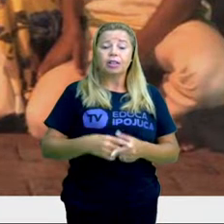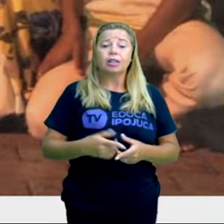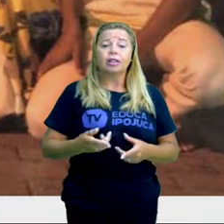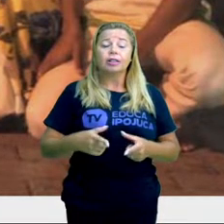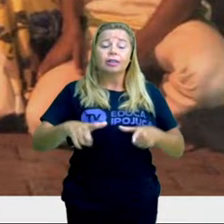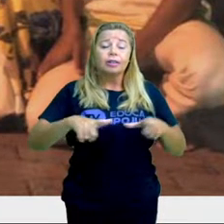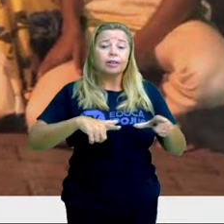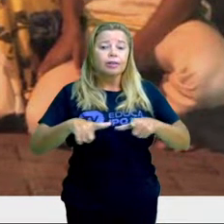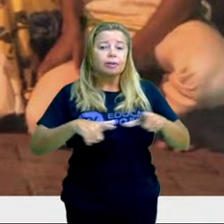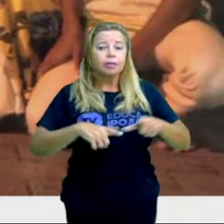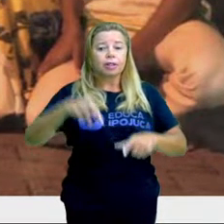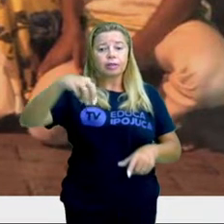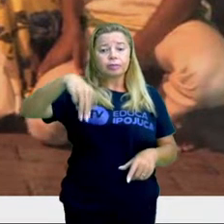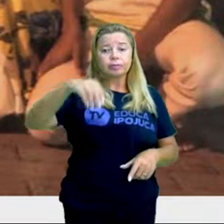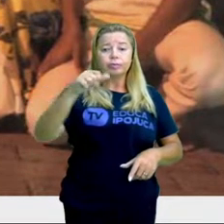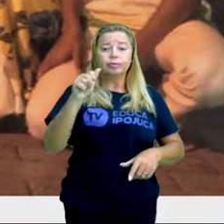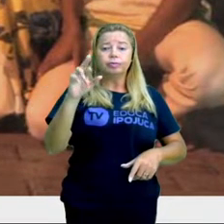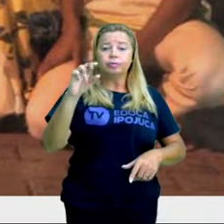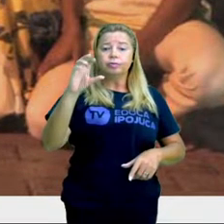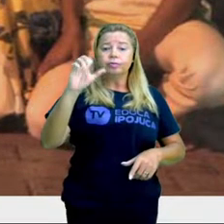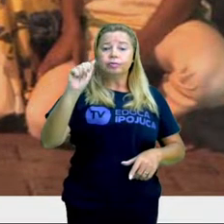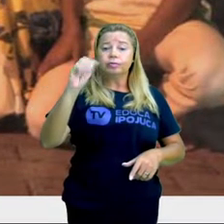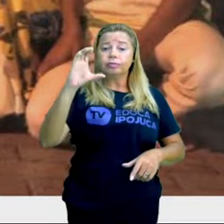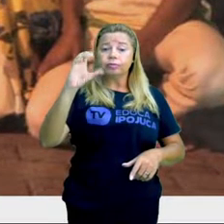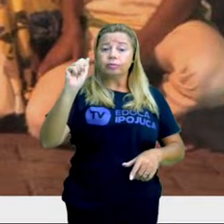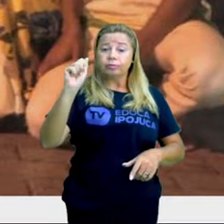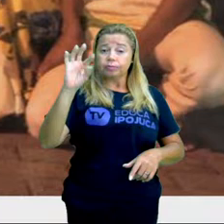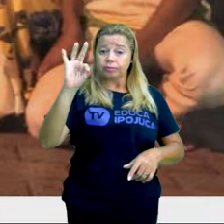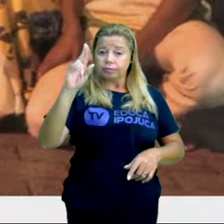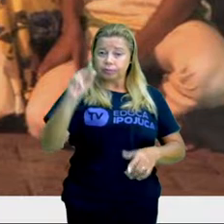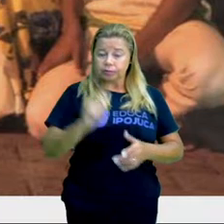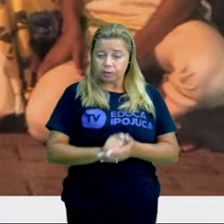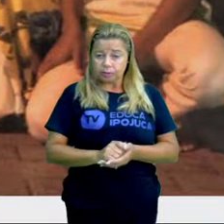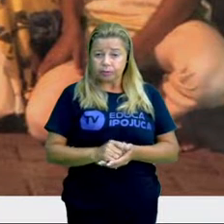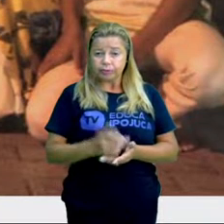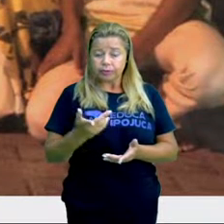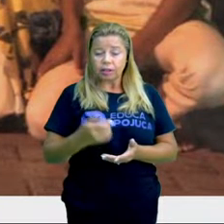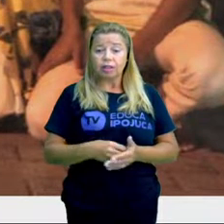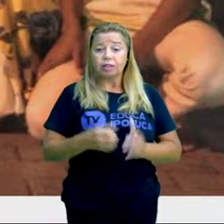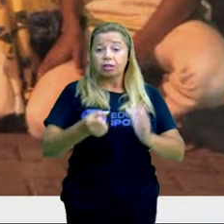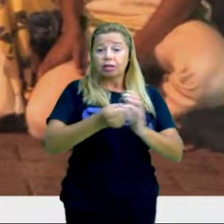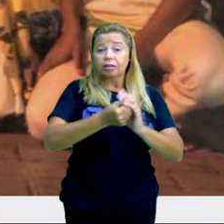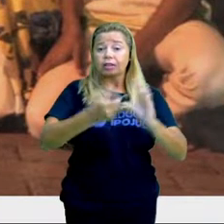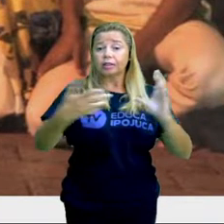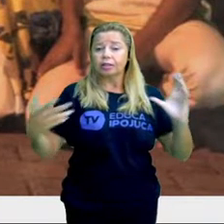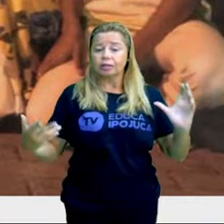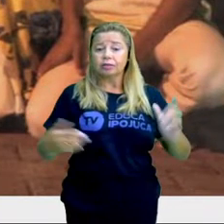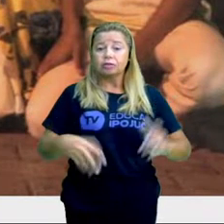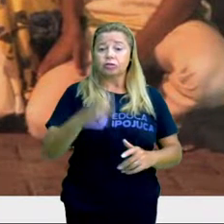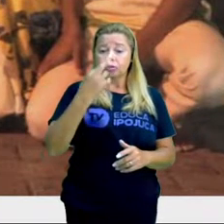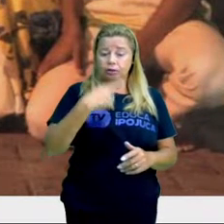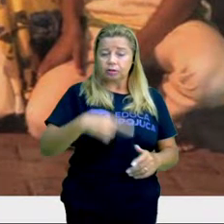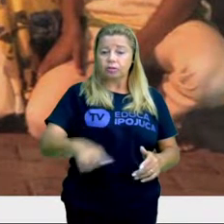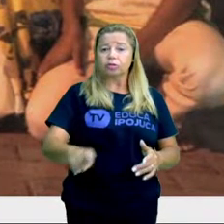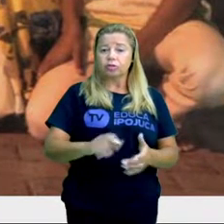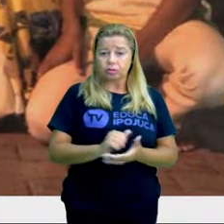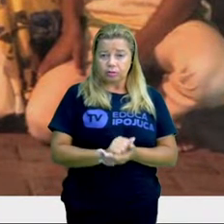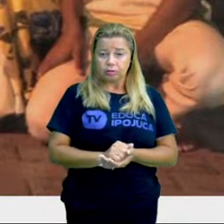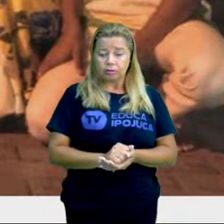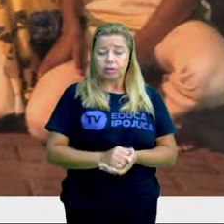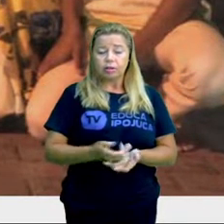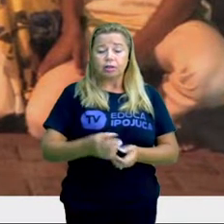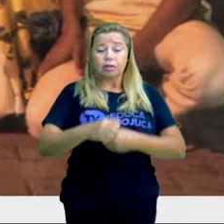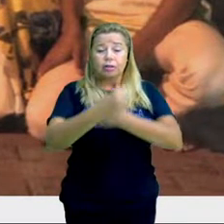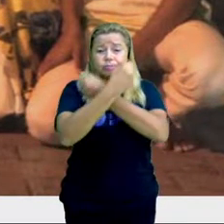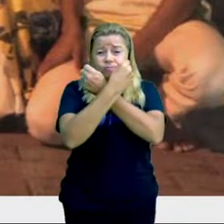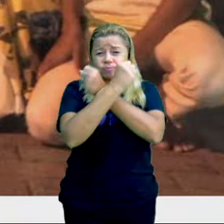religioso, porque ele está ligado às religiões afro, né, dos negros que vieram trazidos como